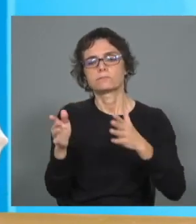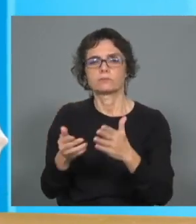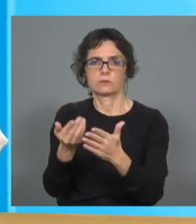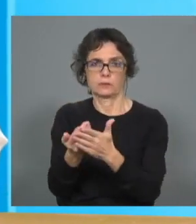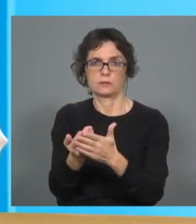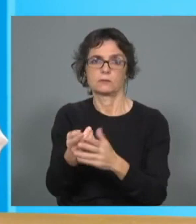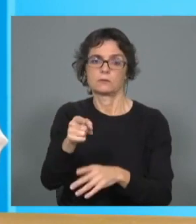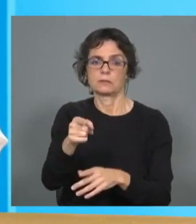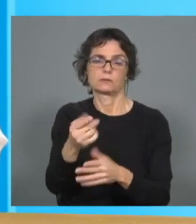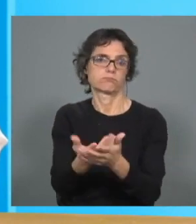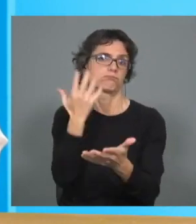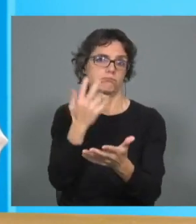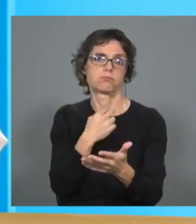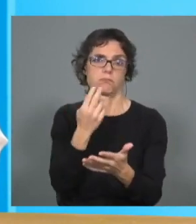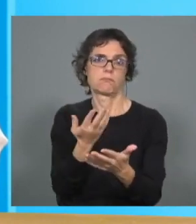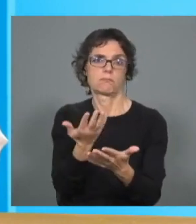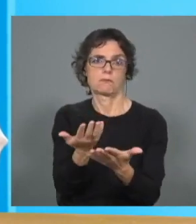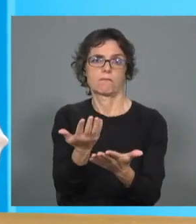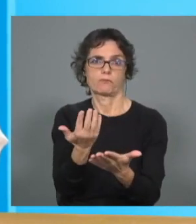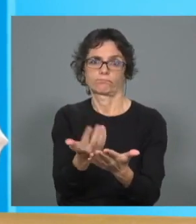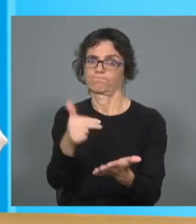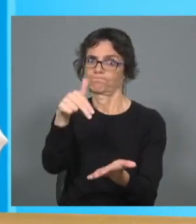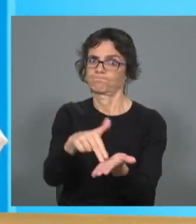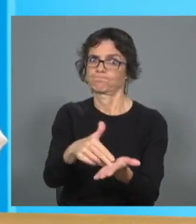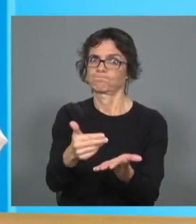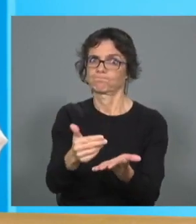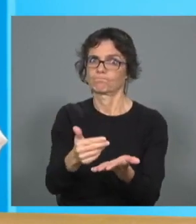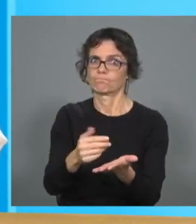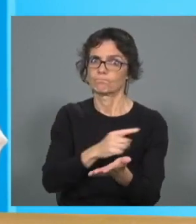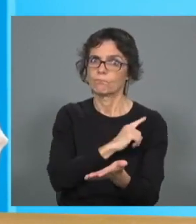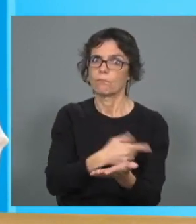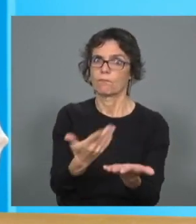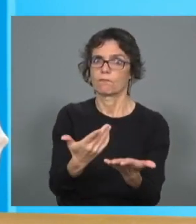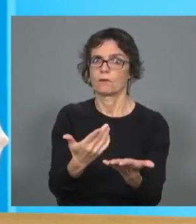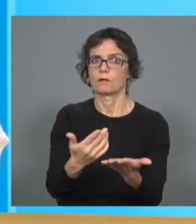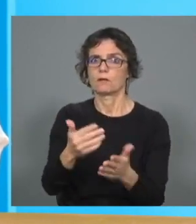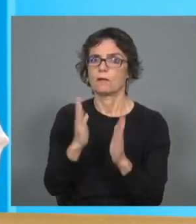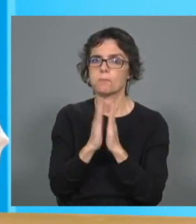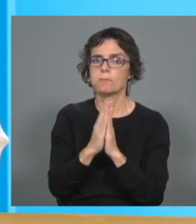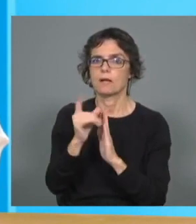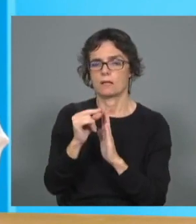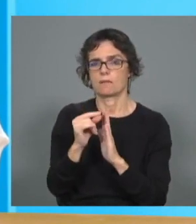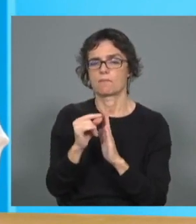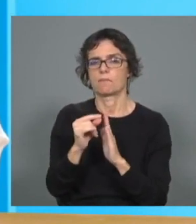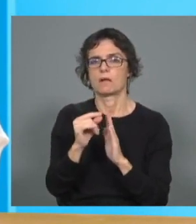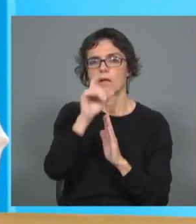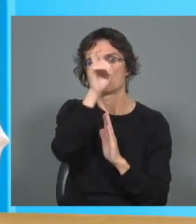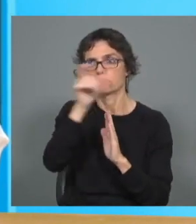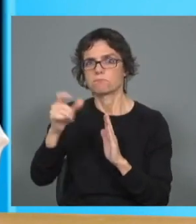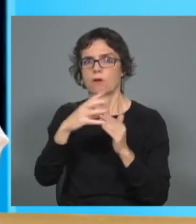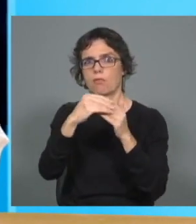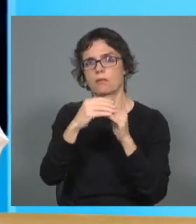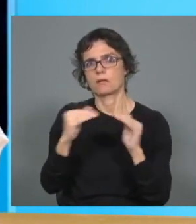voz, já era, mas uma voz muito forte, não só na Igreja, mas para os líderes mundiais também e tem